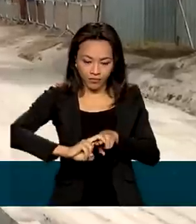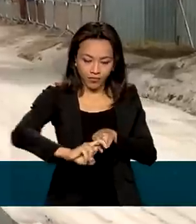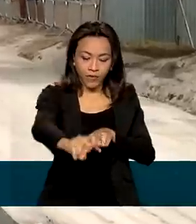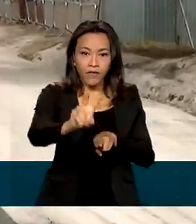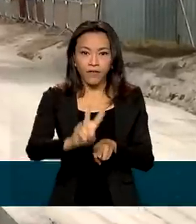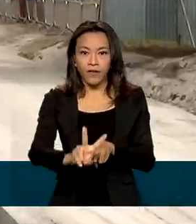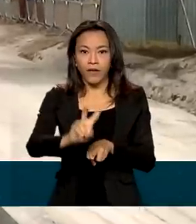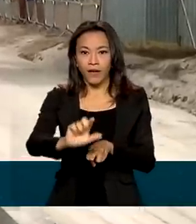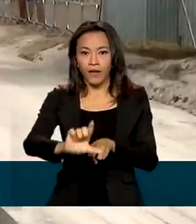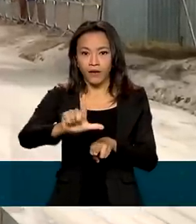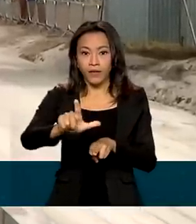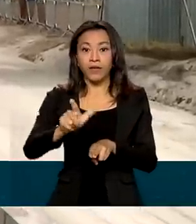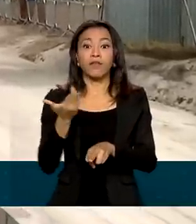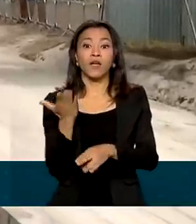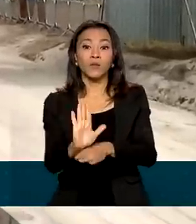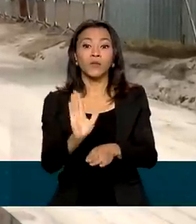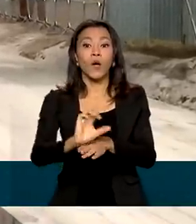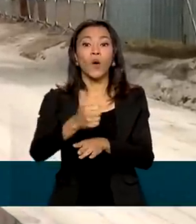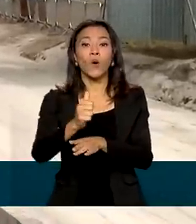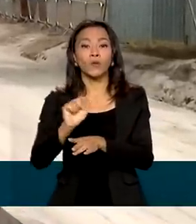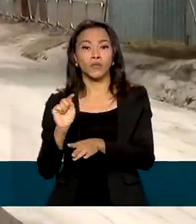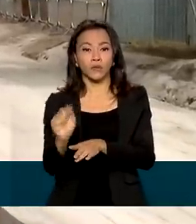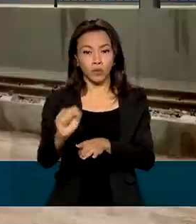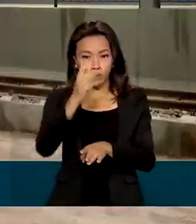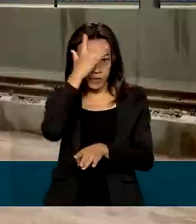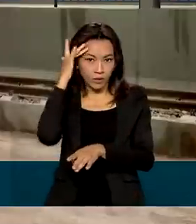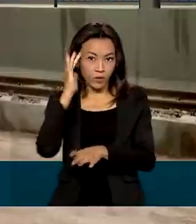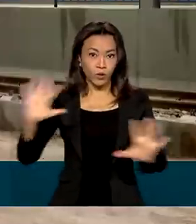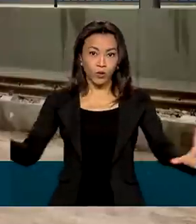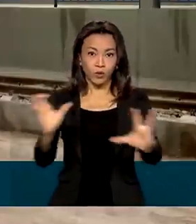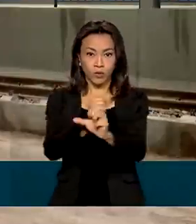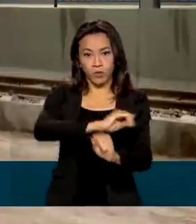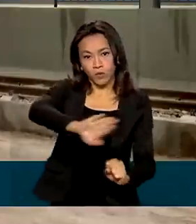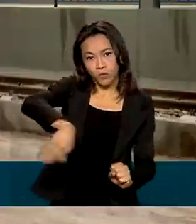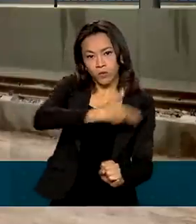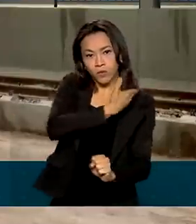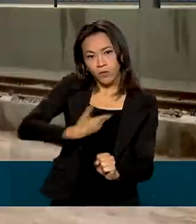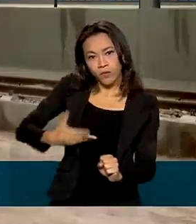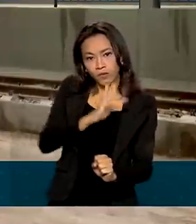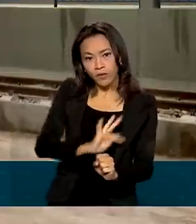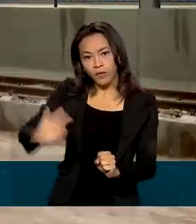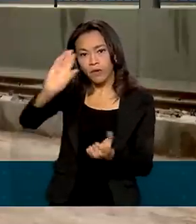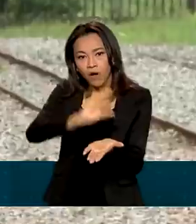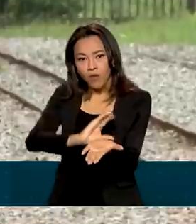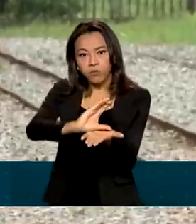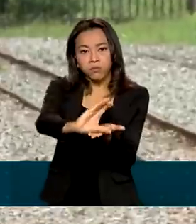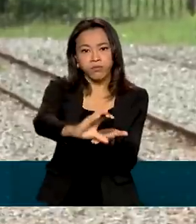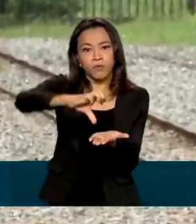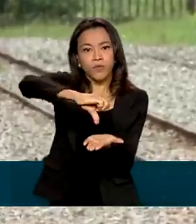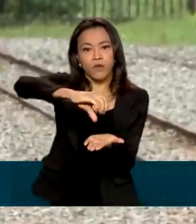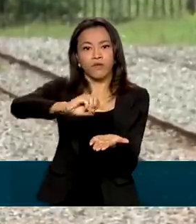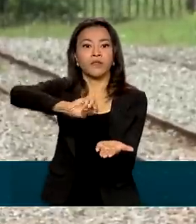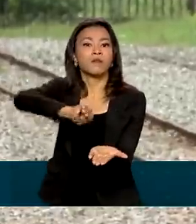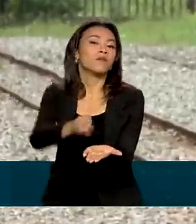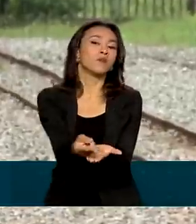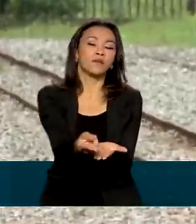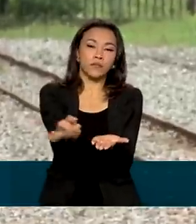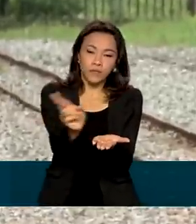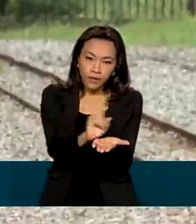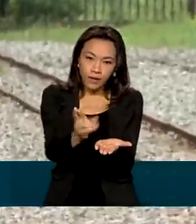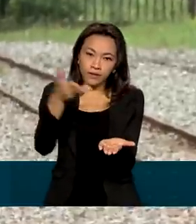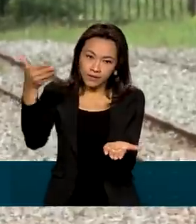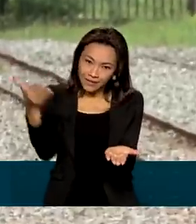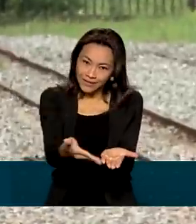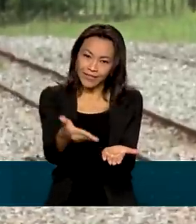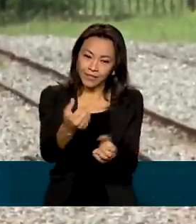vai beneficiar 11 mil passageiros. Ao todo, o governo federal vai investir 90 milhões de reais na malha férrea do Rio